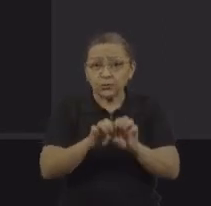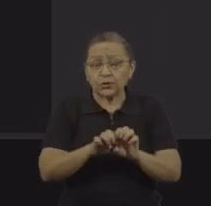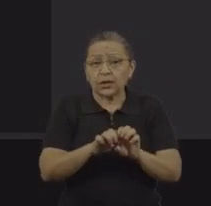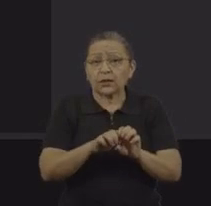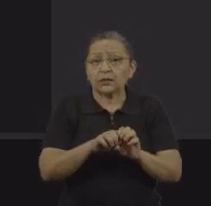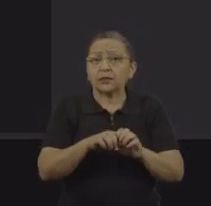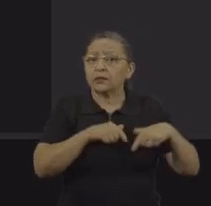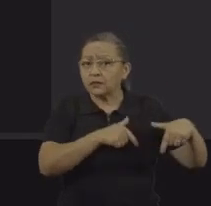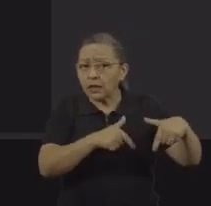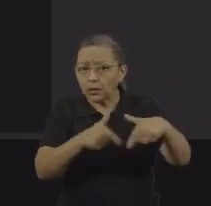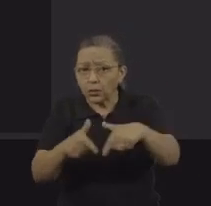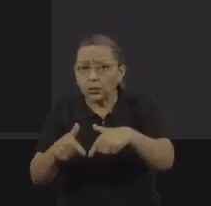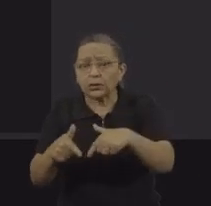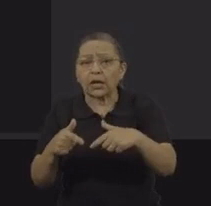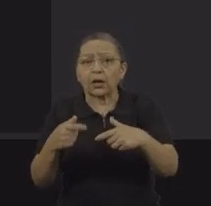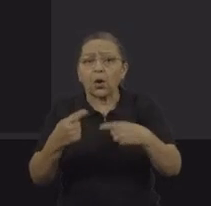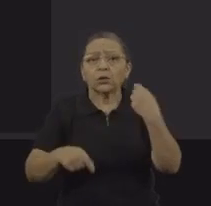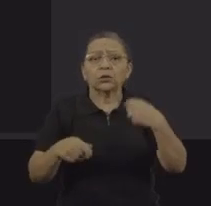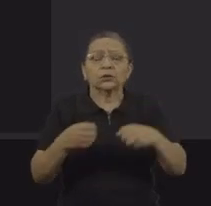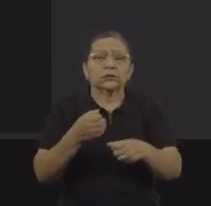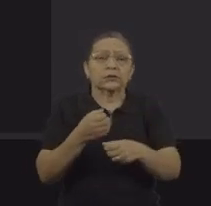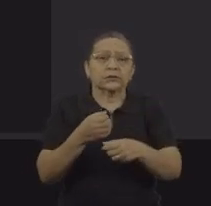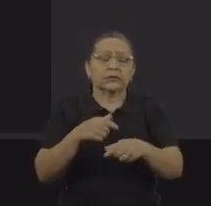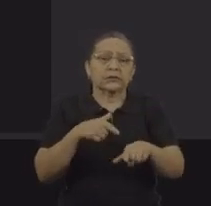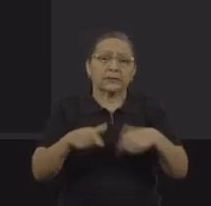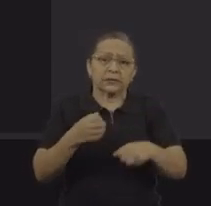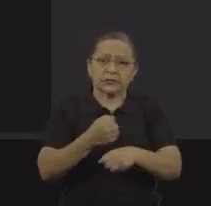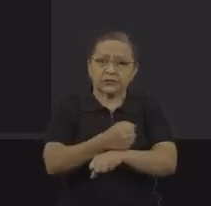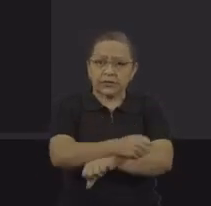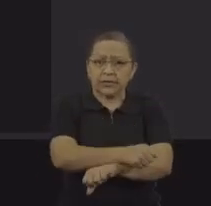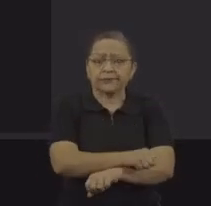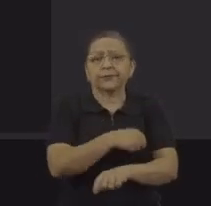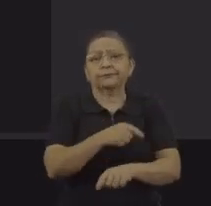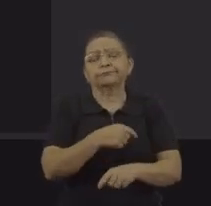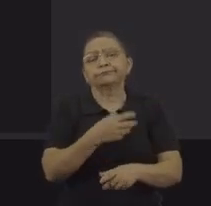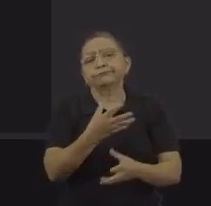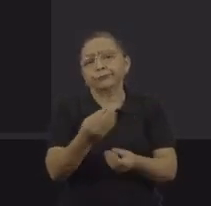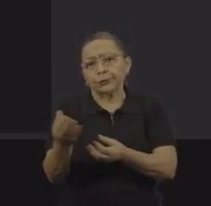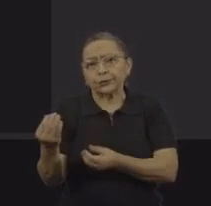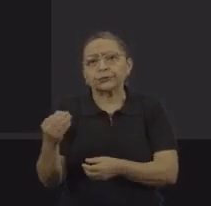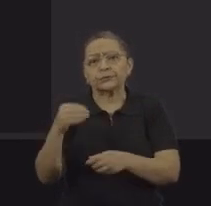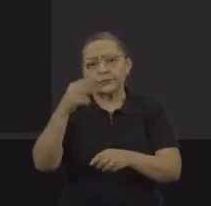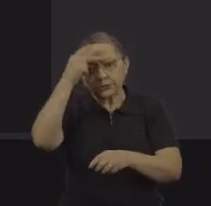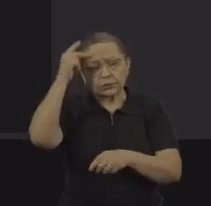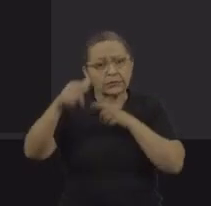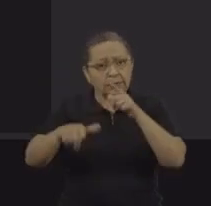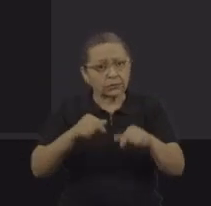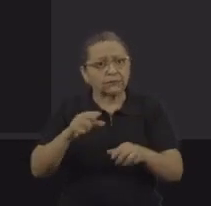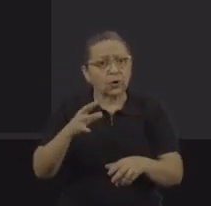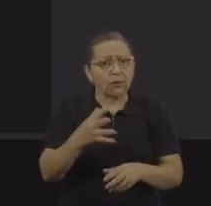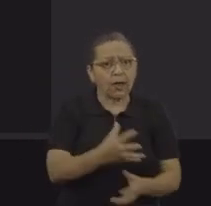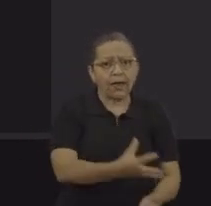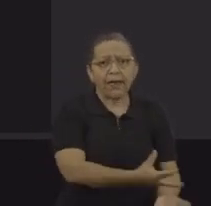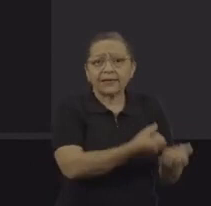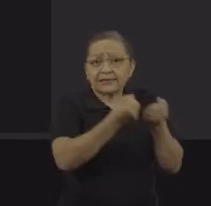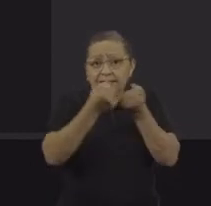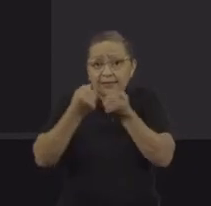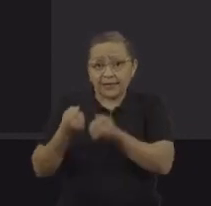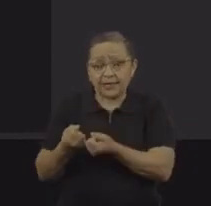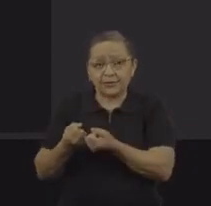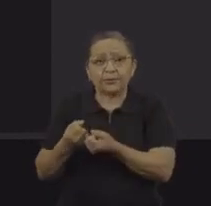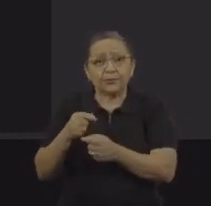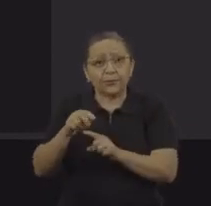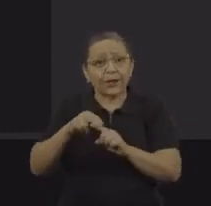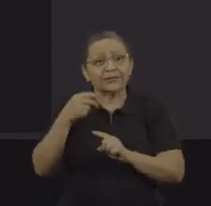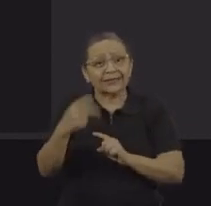enfrentamento e de prevenção também. Nesse período, mais de 55 mil trabalhadores foram resgatados do trabalho escravo por meio dessa